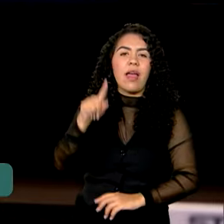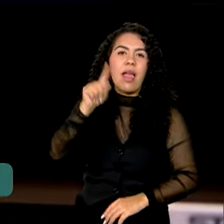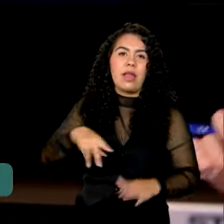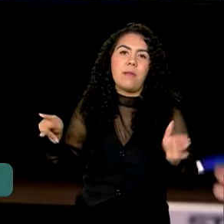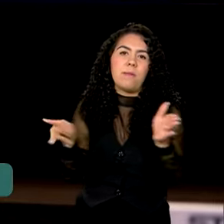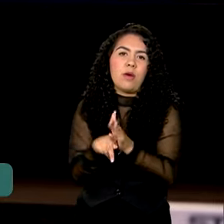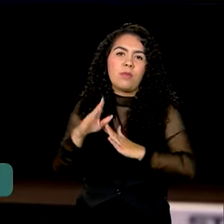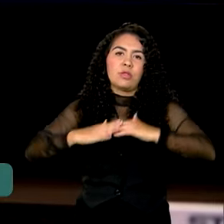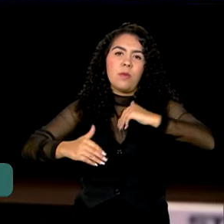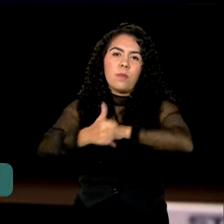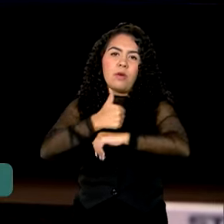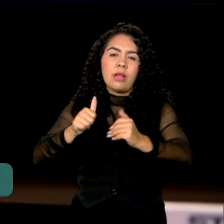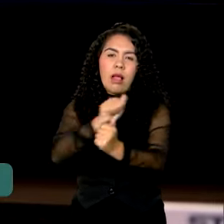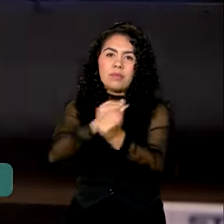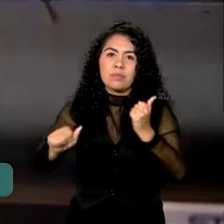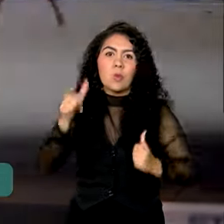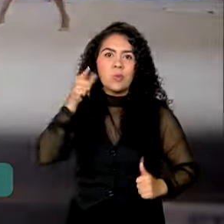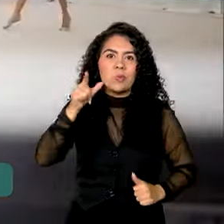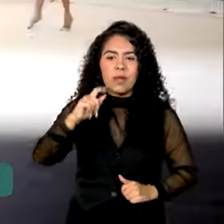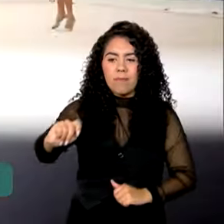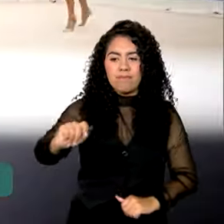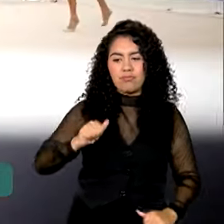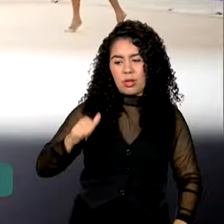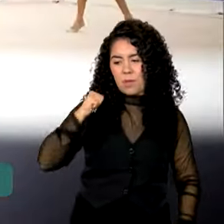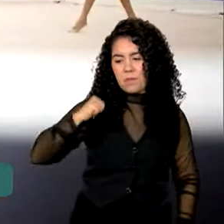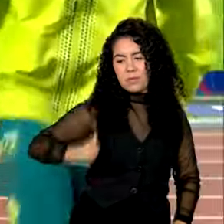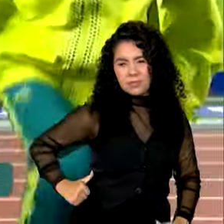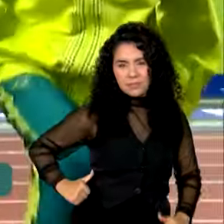Ou seja, é um programa que traz resultados concretos à sociedade.